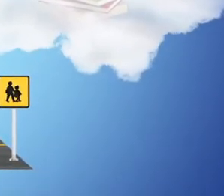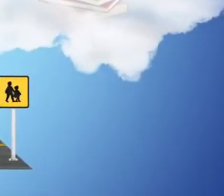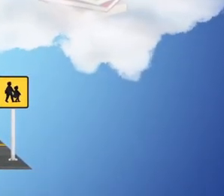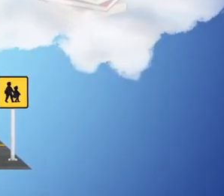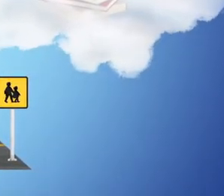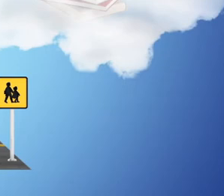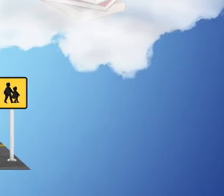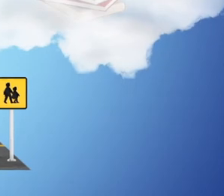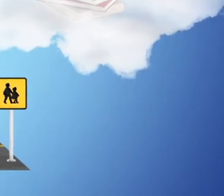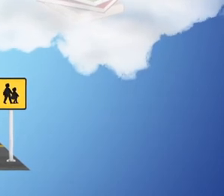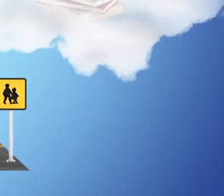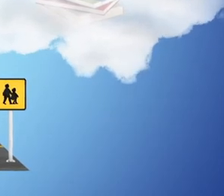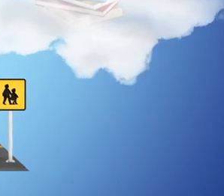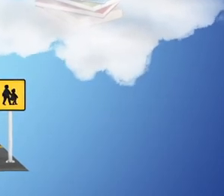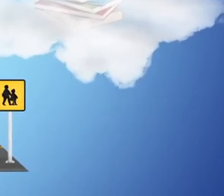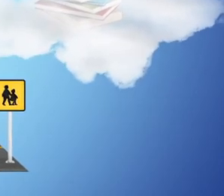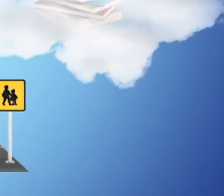por Quintena Coelho Transcrição e Legendas por